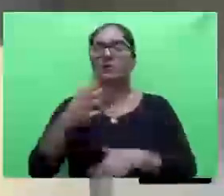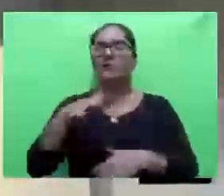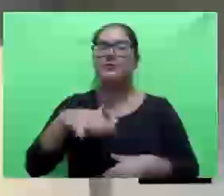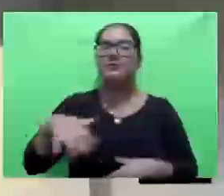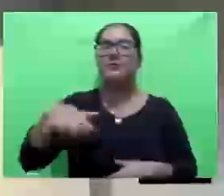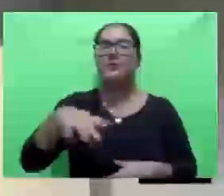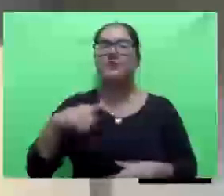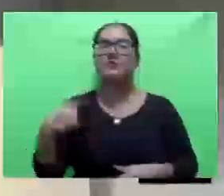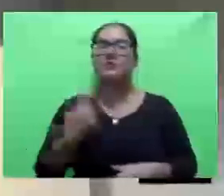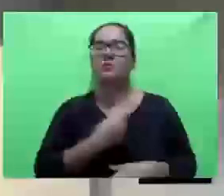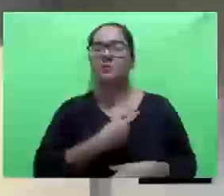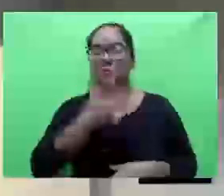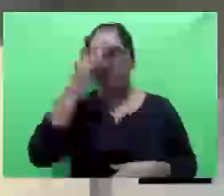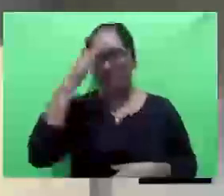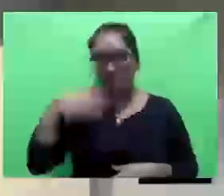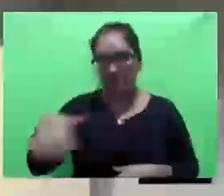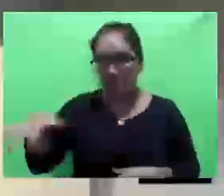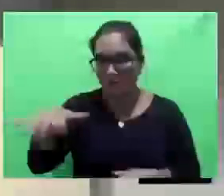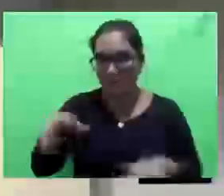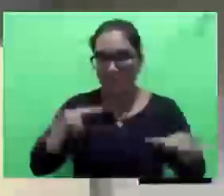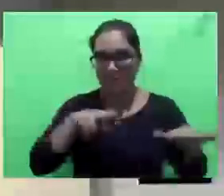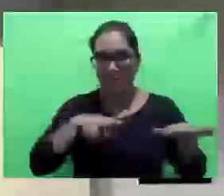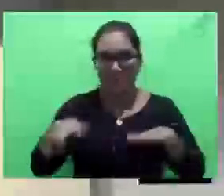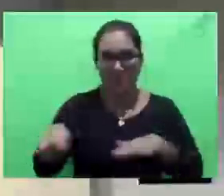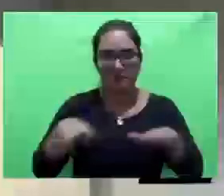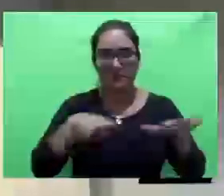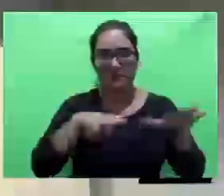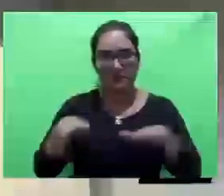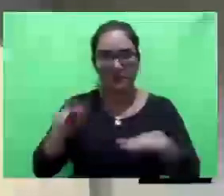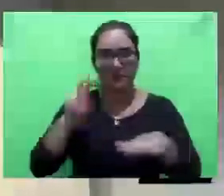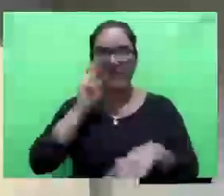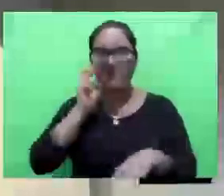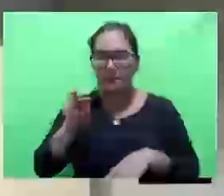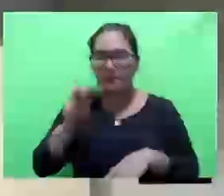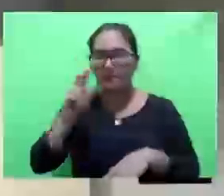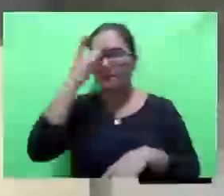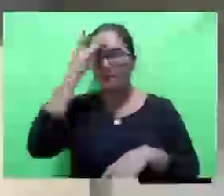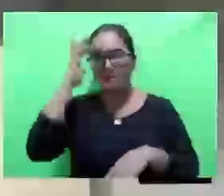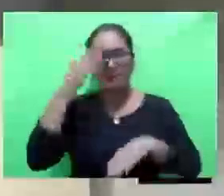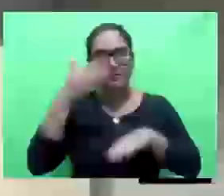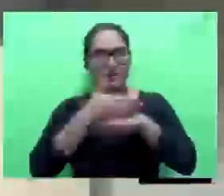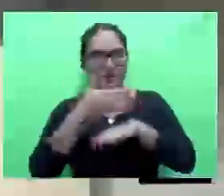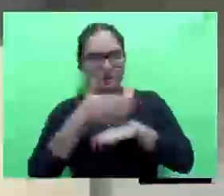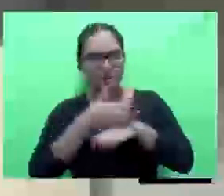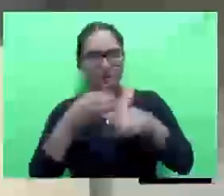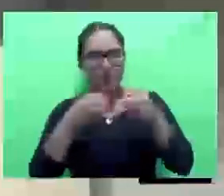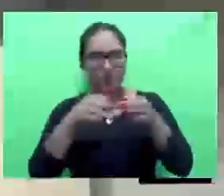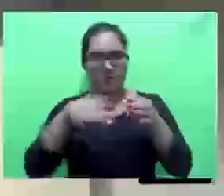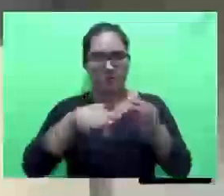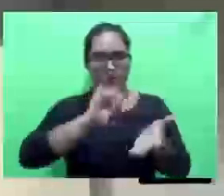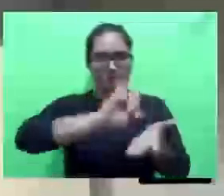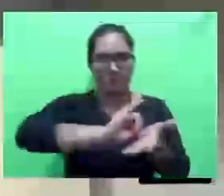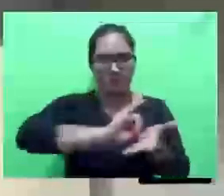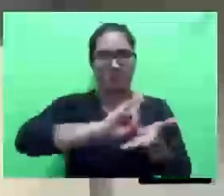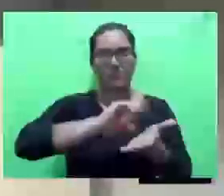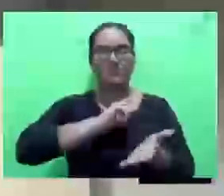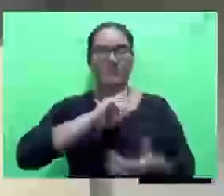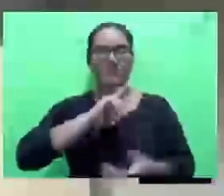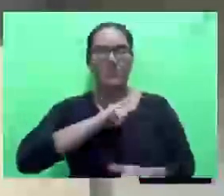aqui no centro mesmo, toda semana a gente vê quem participa do grupo da ANSEB aqui no centro, são altos, às vezes,